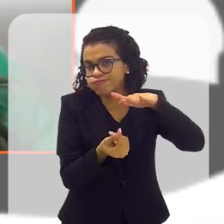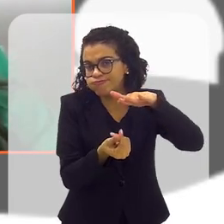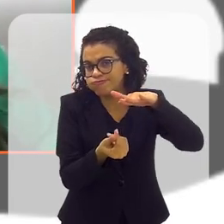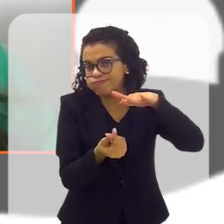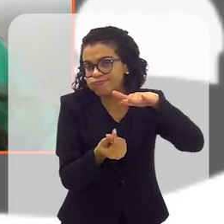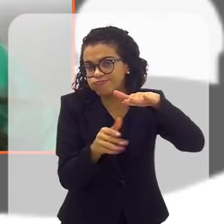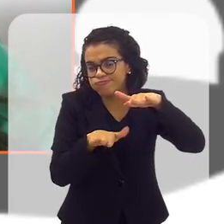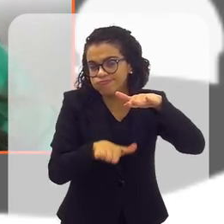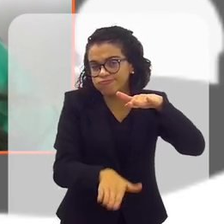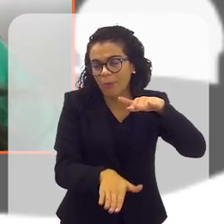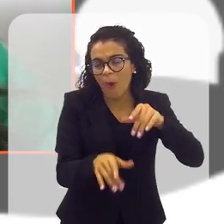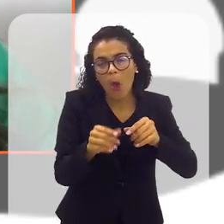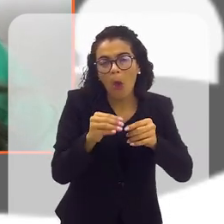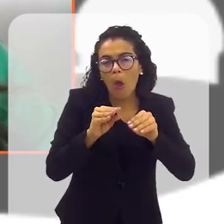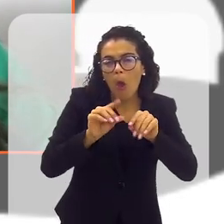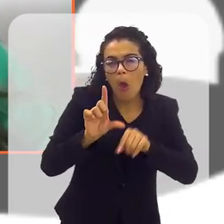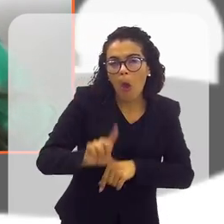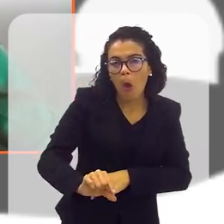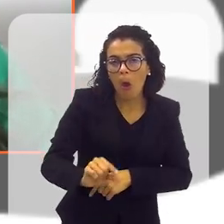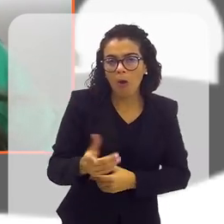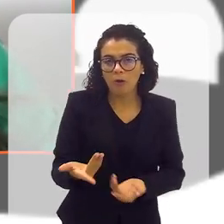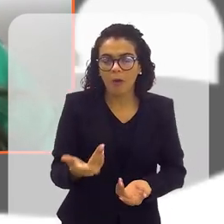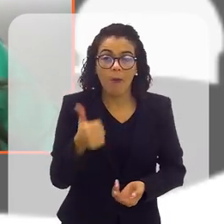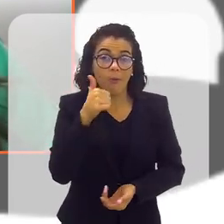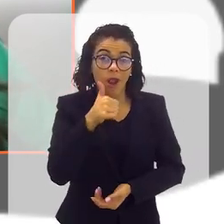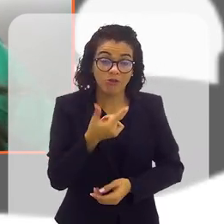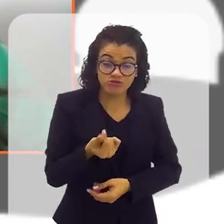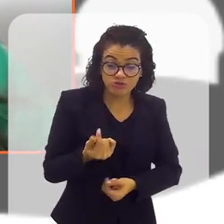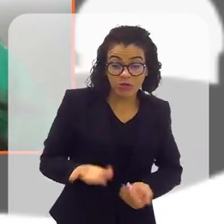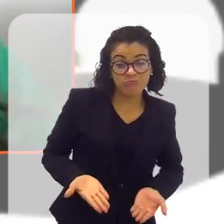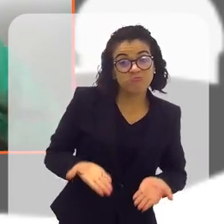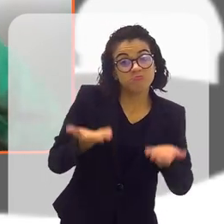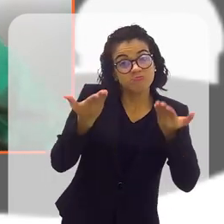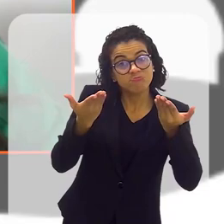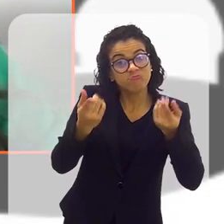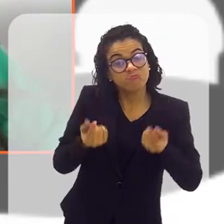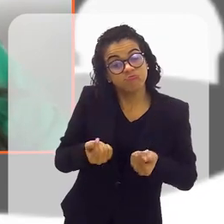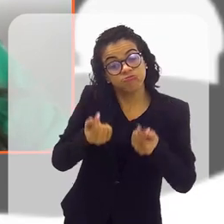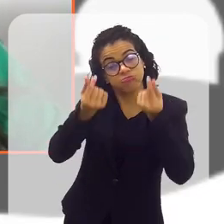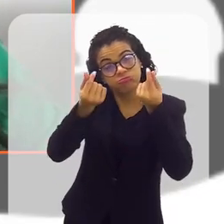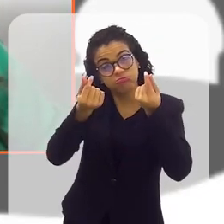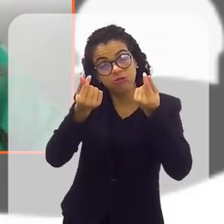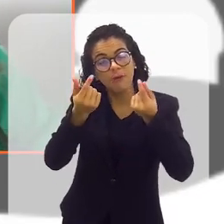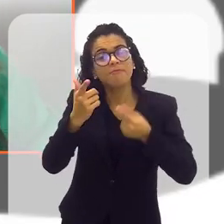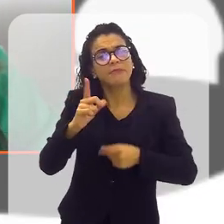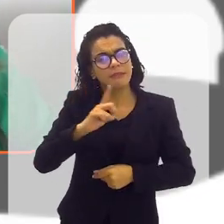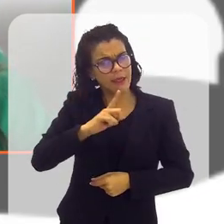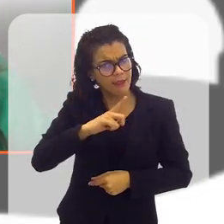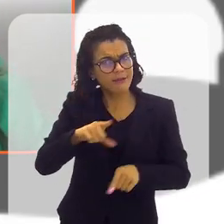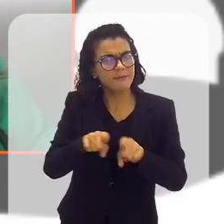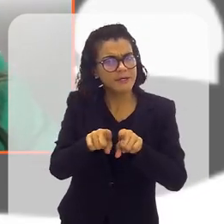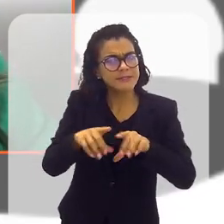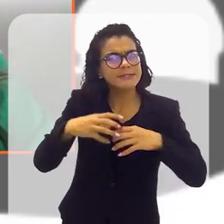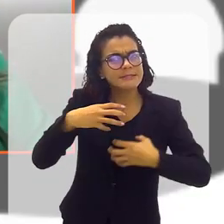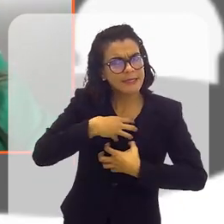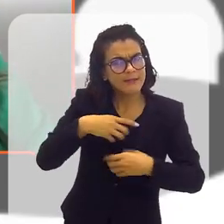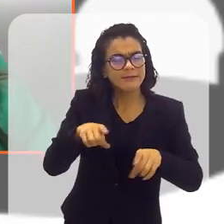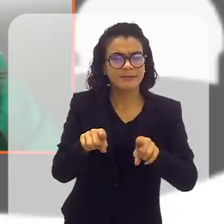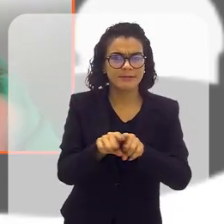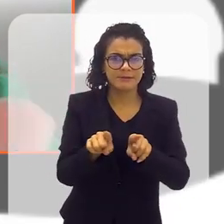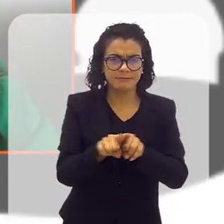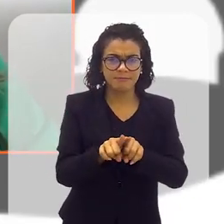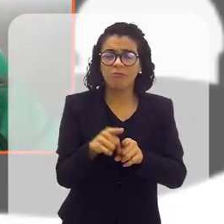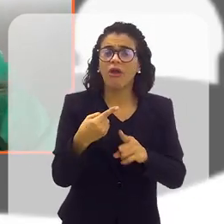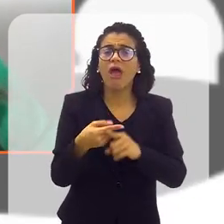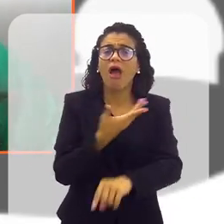mas mulheres que têm um poder financeiro privilegiado passam muito por isso, porque elas estão acostumadas a